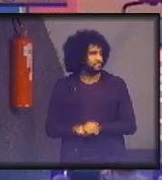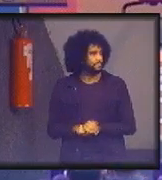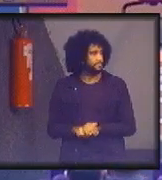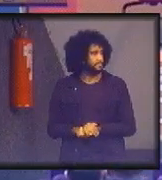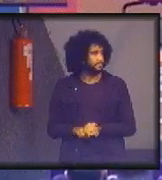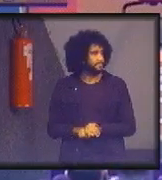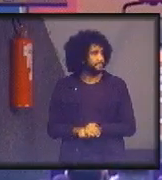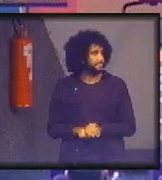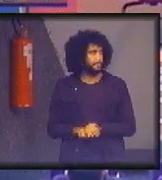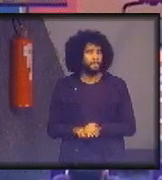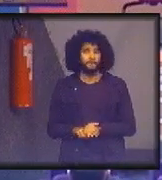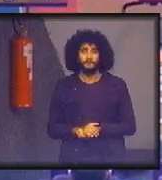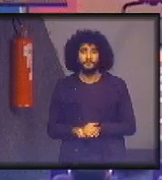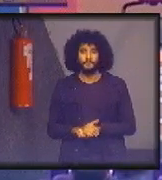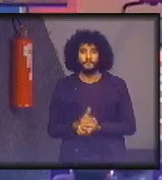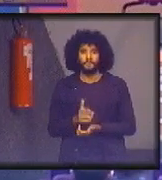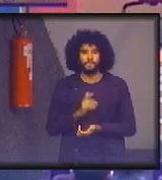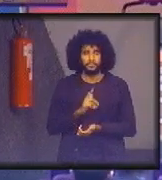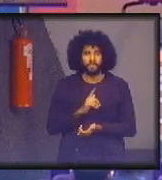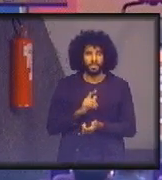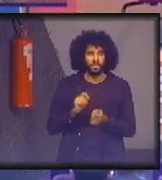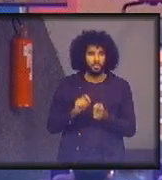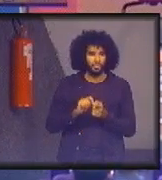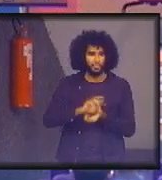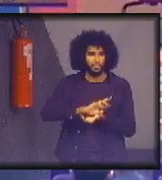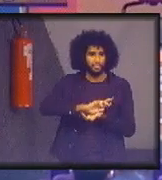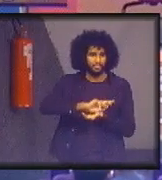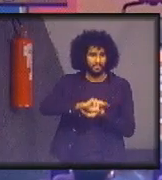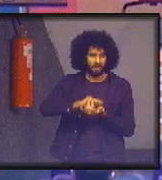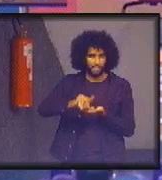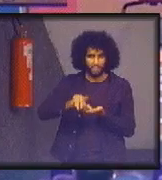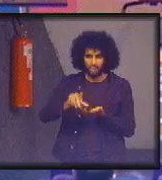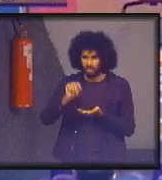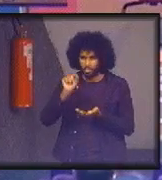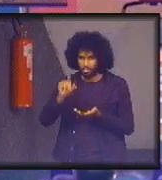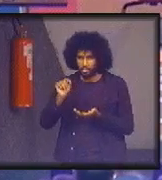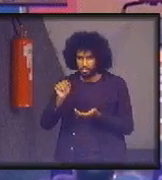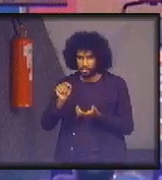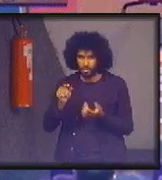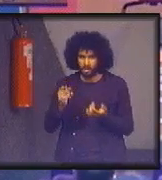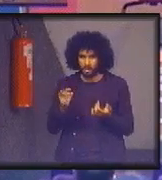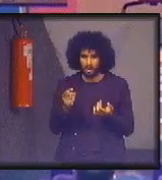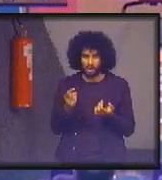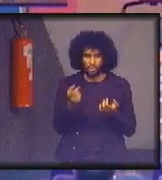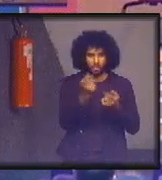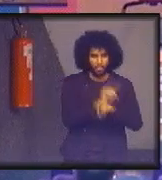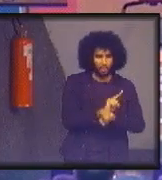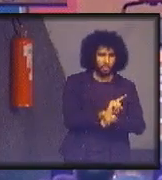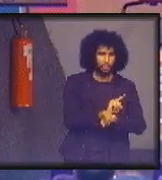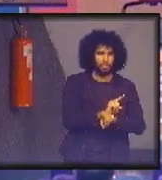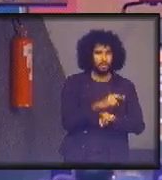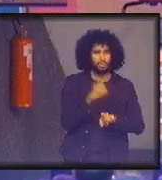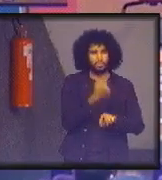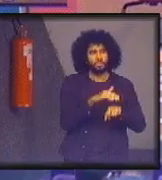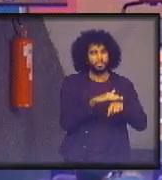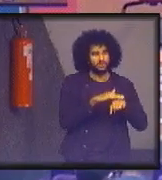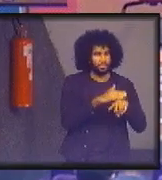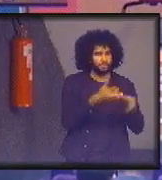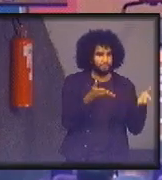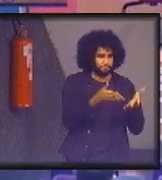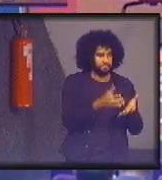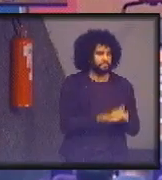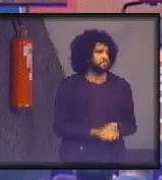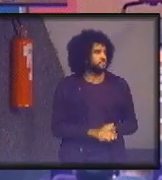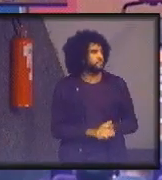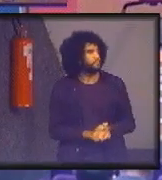tem tomado, declarado uma série de questões que vão contra a contramão do que nós estamos falando aqui. qual